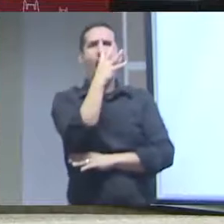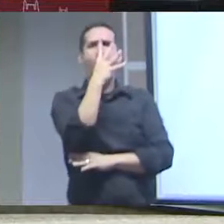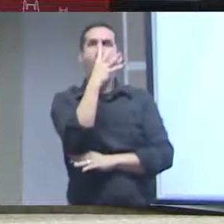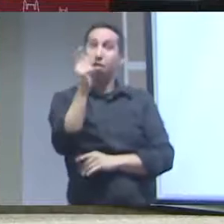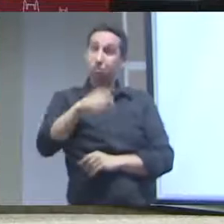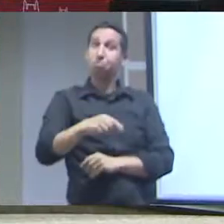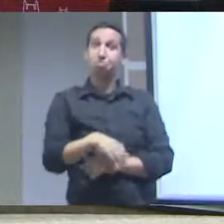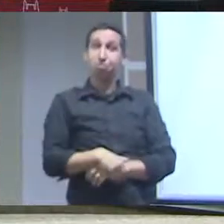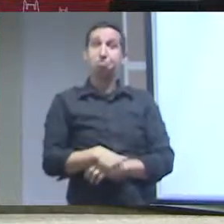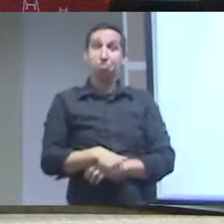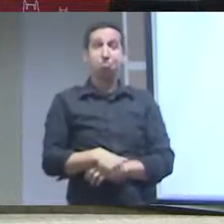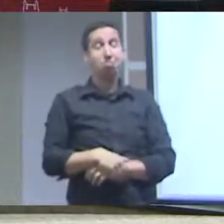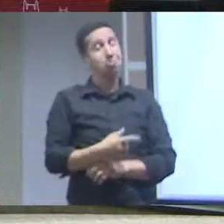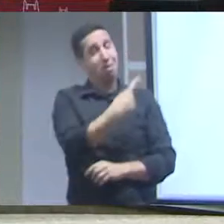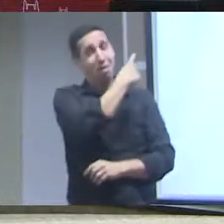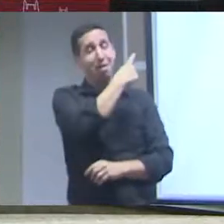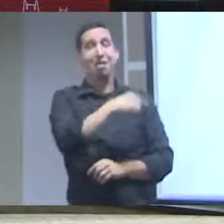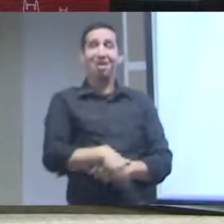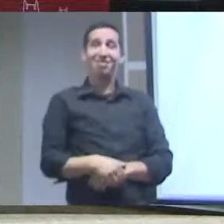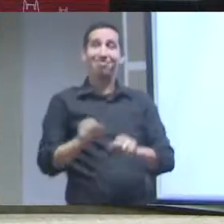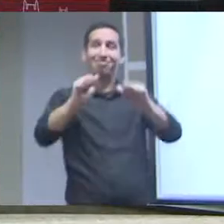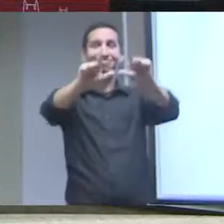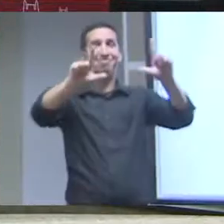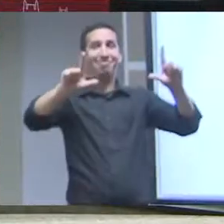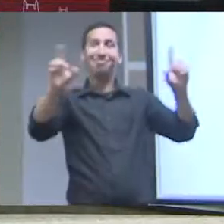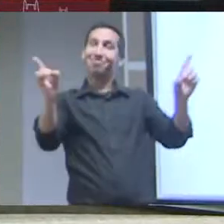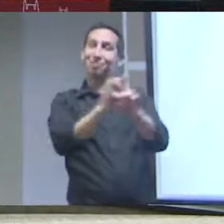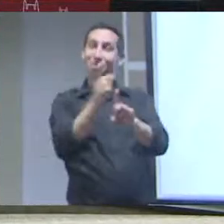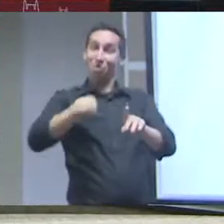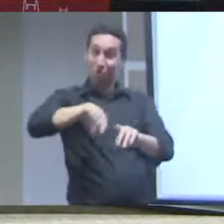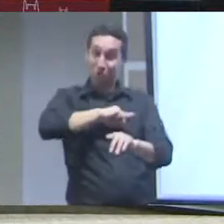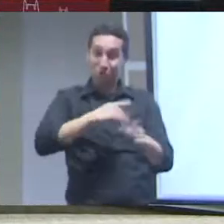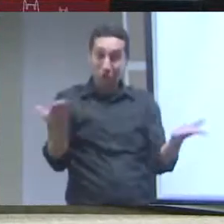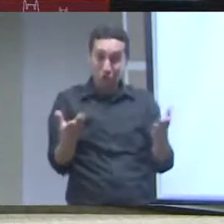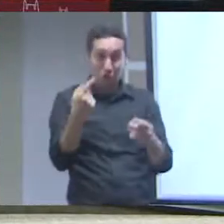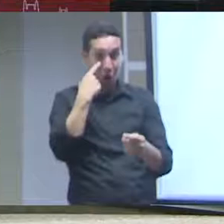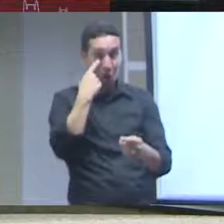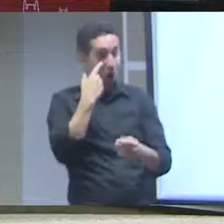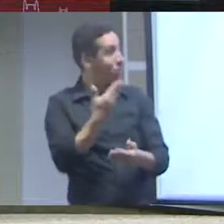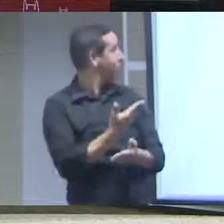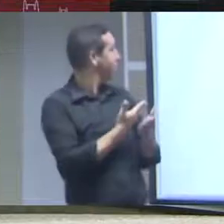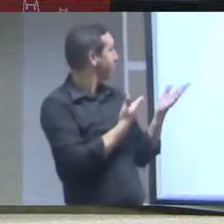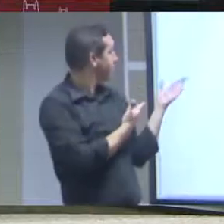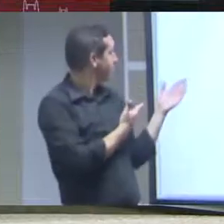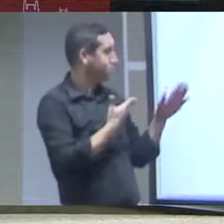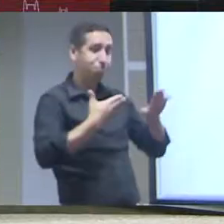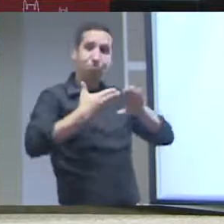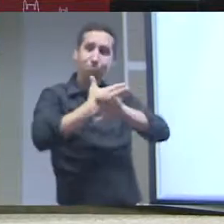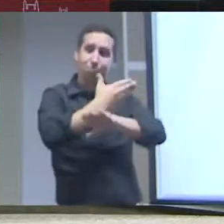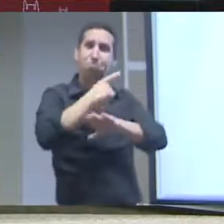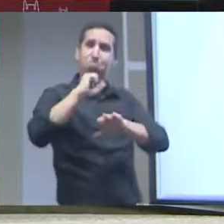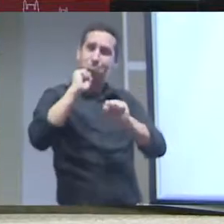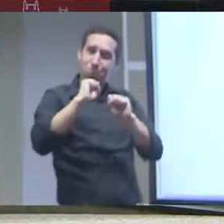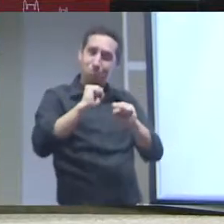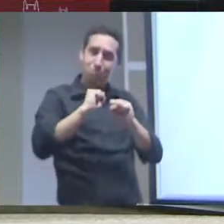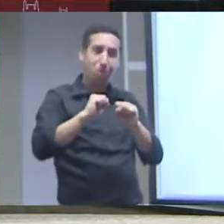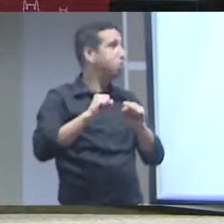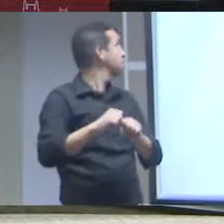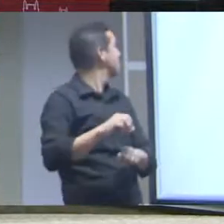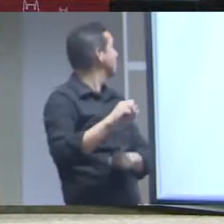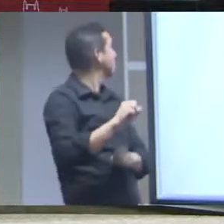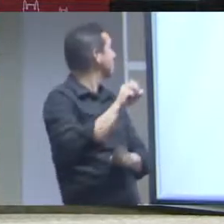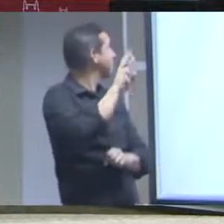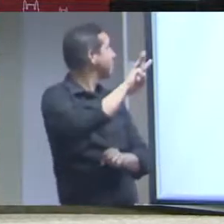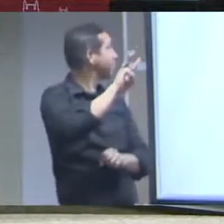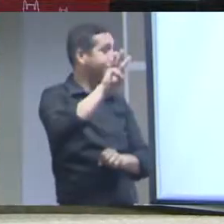chamou bastante atenção, o portal deu um pico aí de visitas e foi muito interessante. E essa a cara, aquela ali foi a primeira versão, então